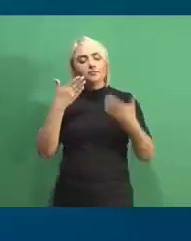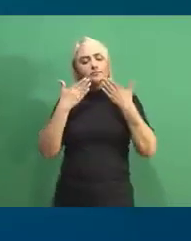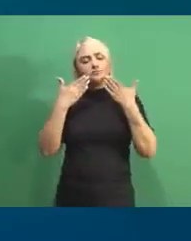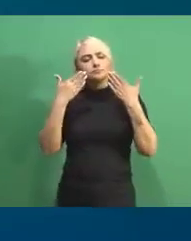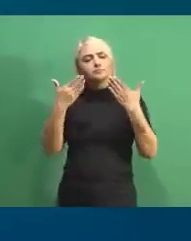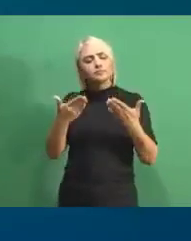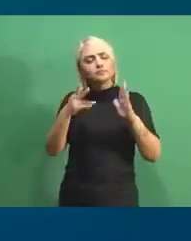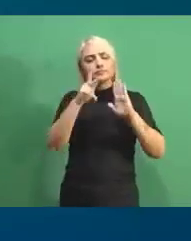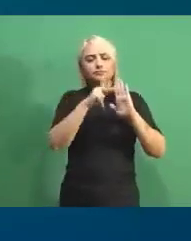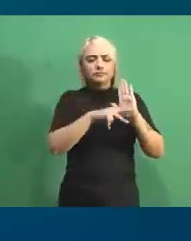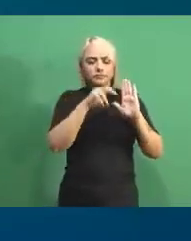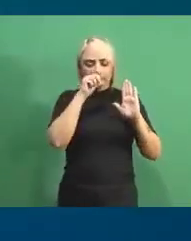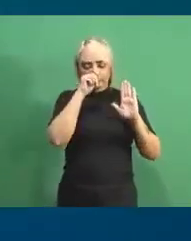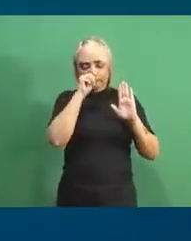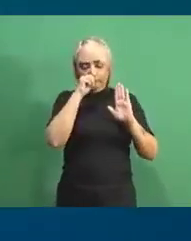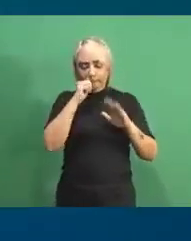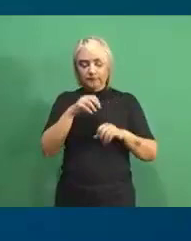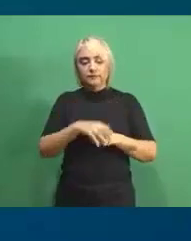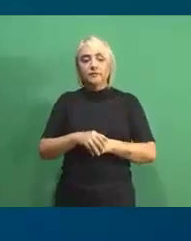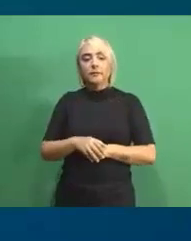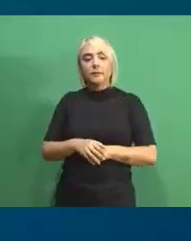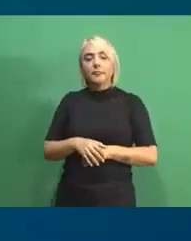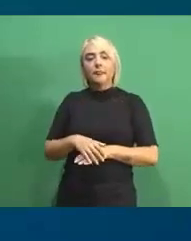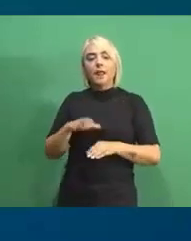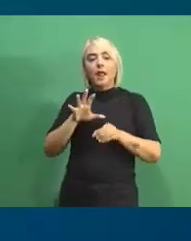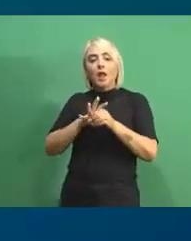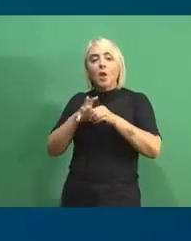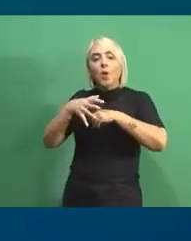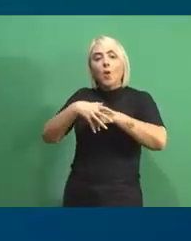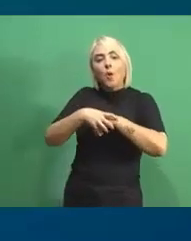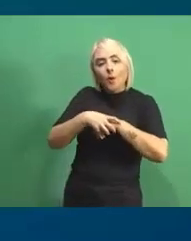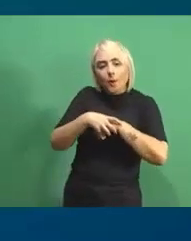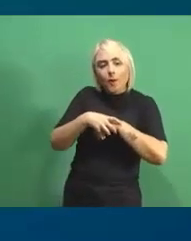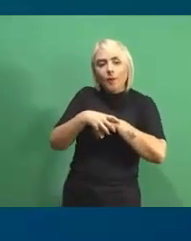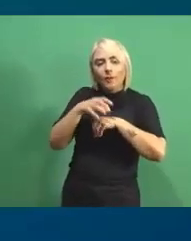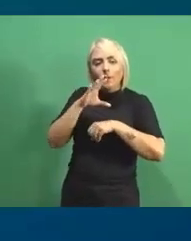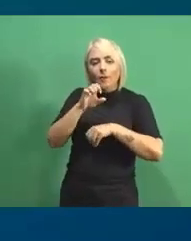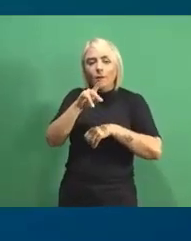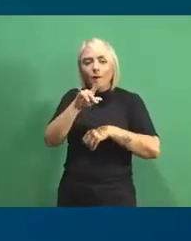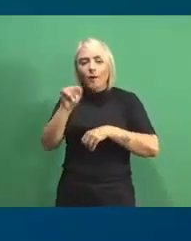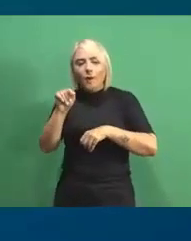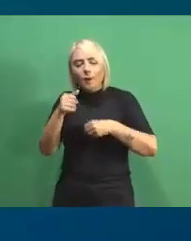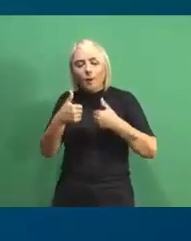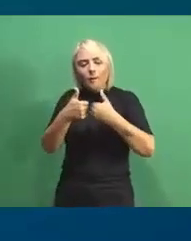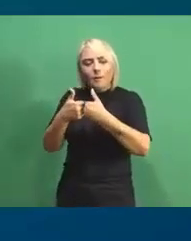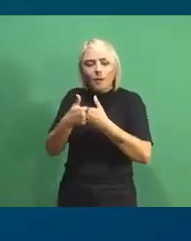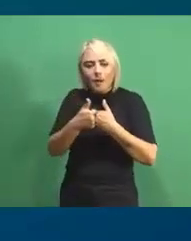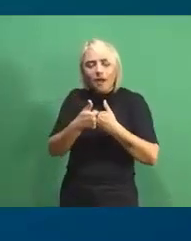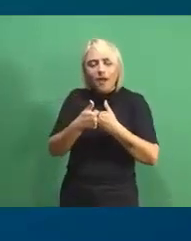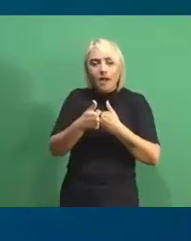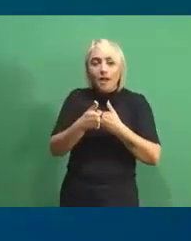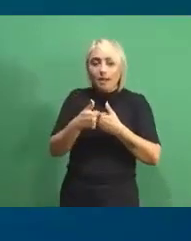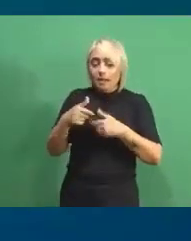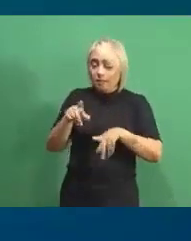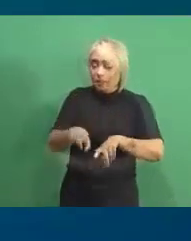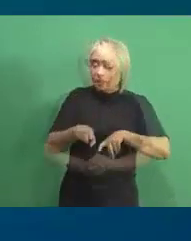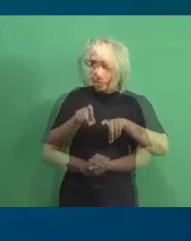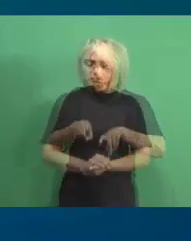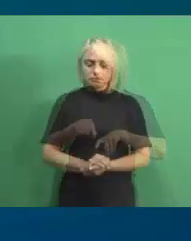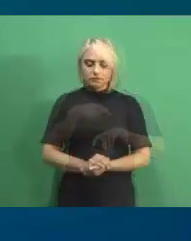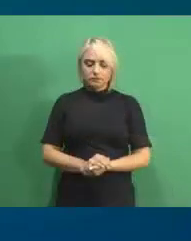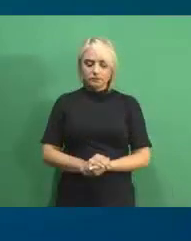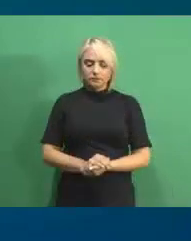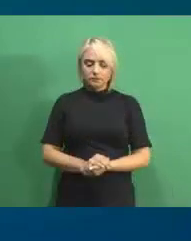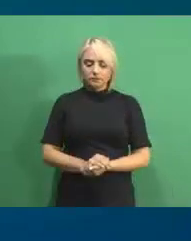apresentar o projeto Colonus, um marketplace para aproximar produtores rurais do cliente final. Boa sorte.